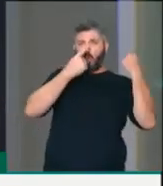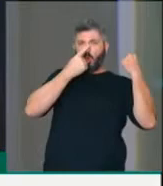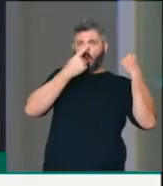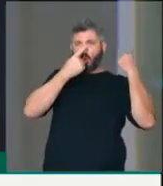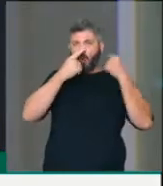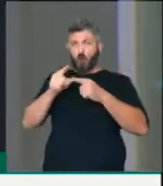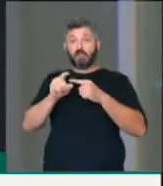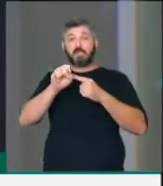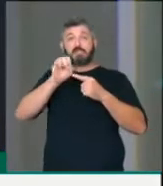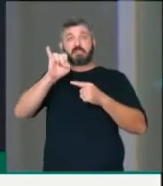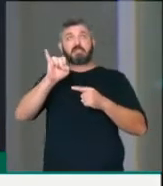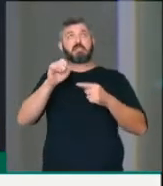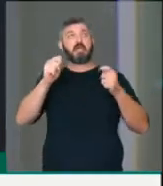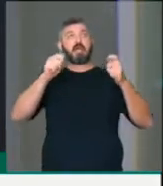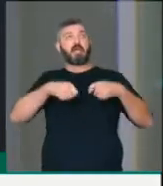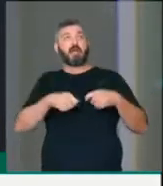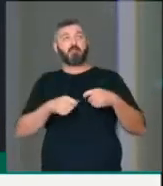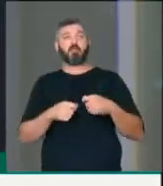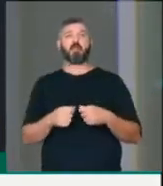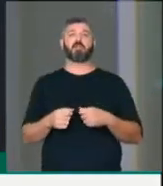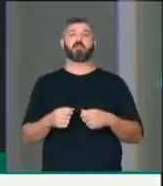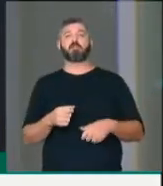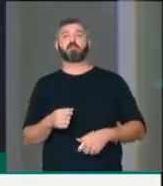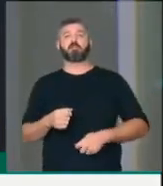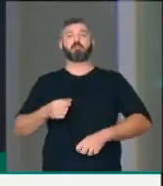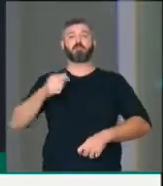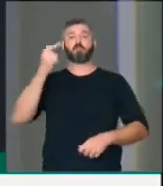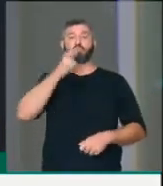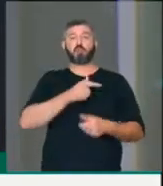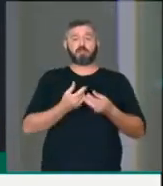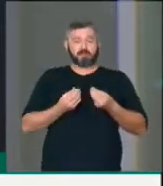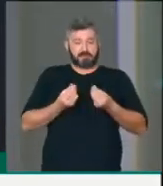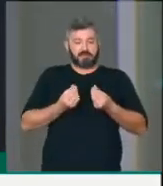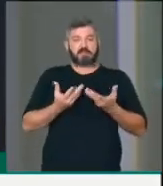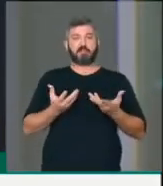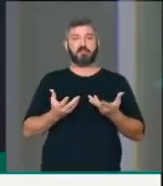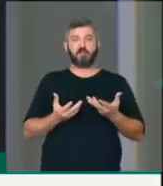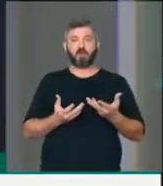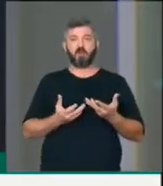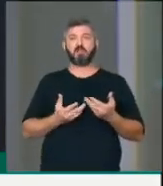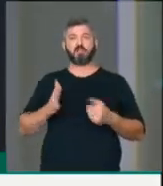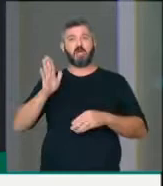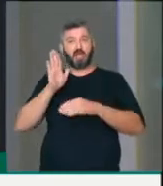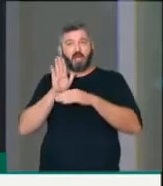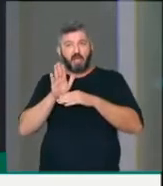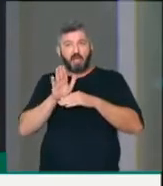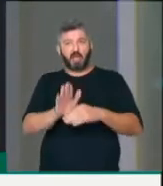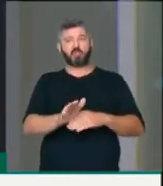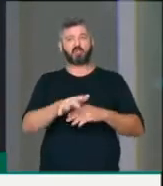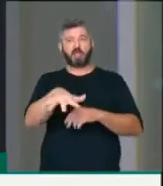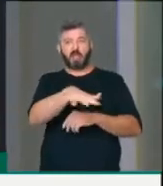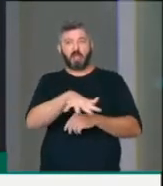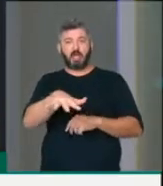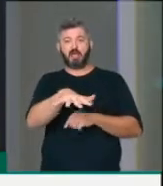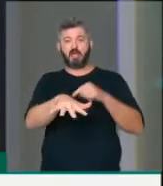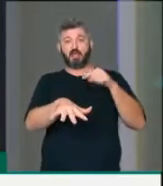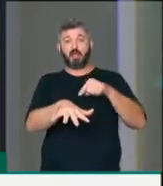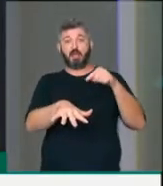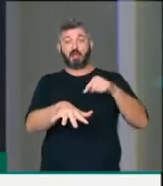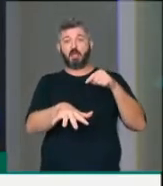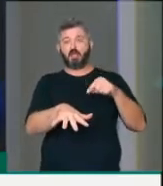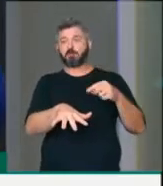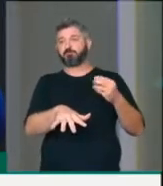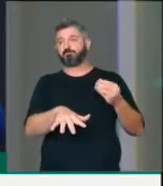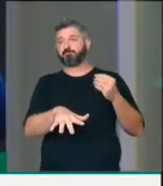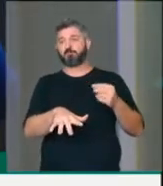que não tem capacidade de ter a sensibilidade de socorrer um setor que está